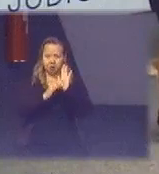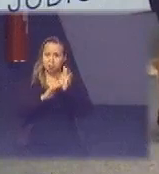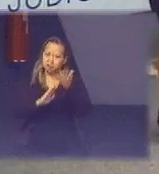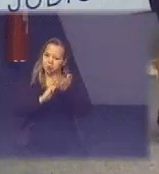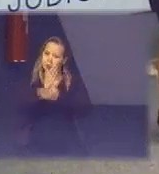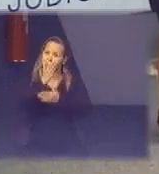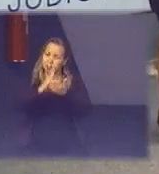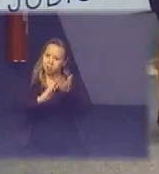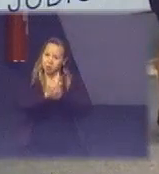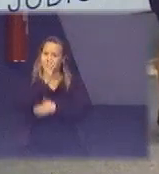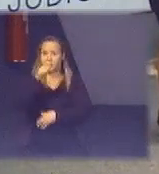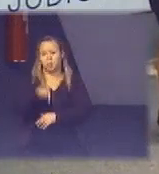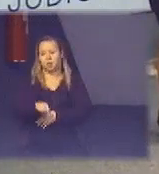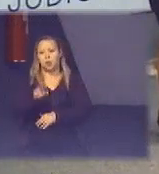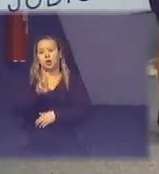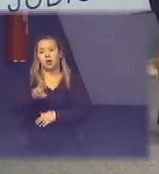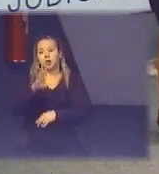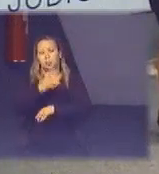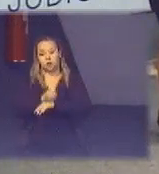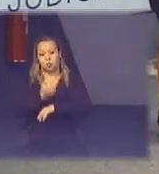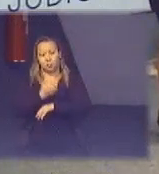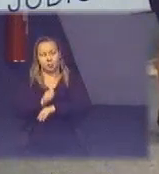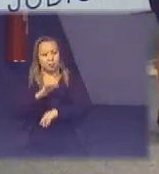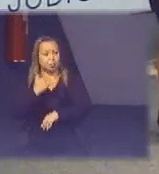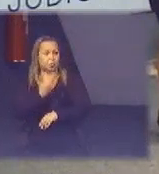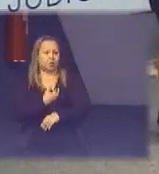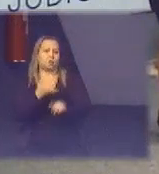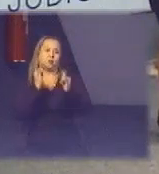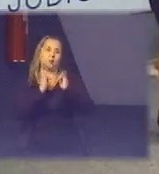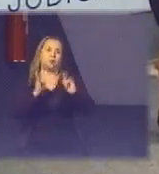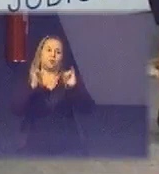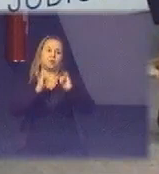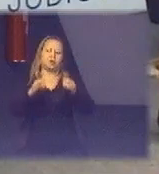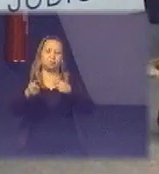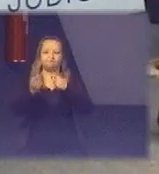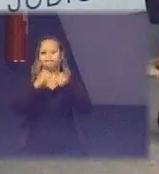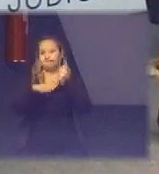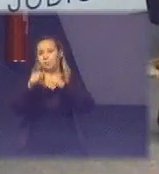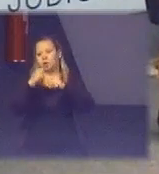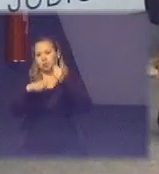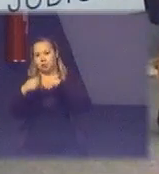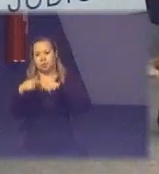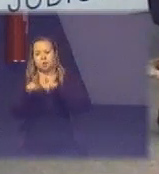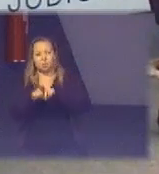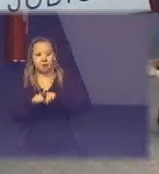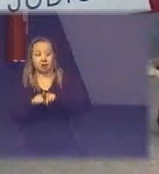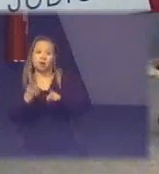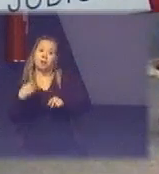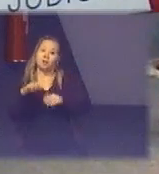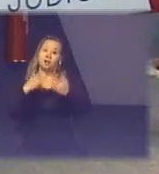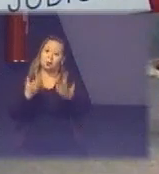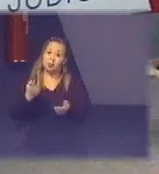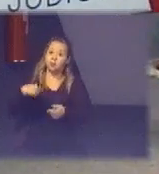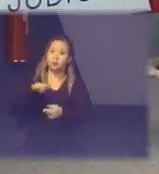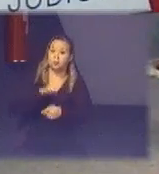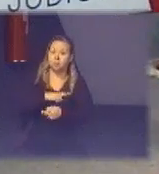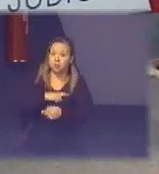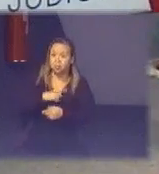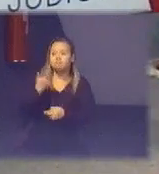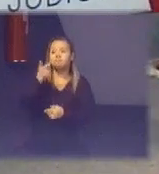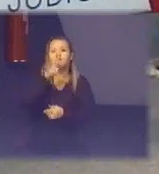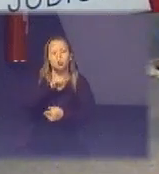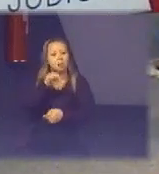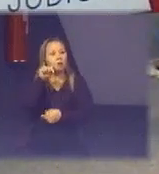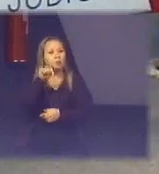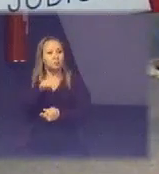enfim e utilize o nosso aplicativo como base de informação e negociação o que a gente ganha com isso mais uma vez os dados que eles